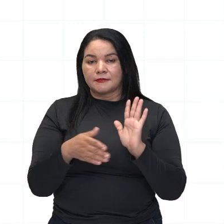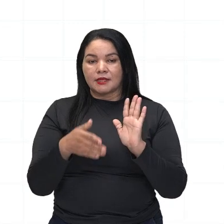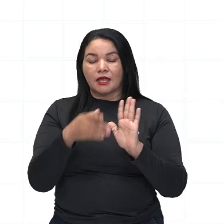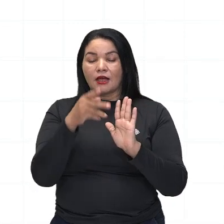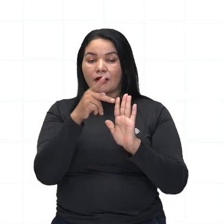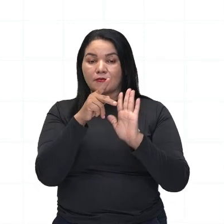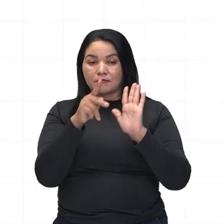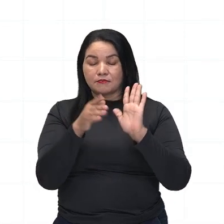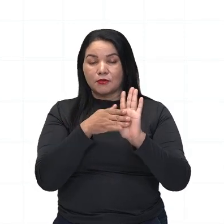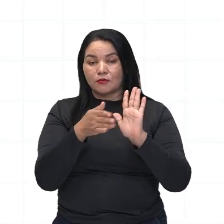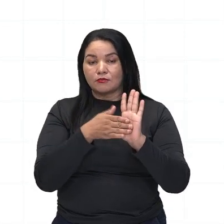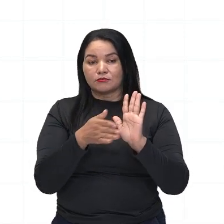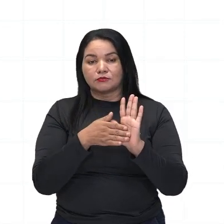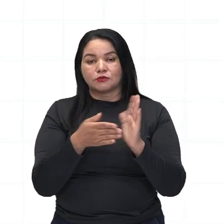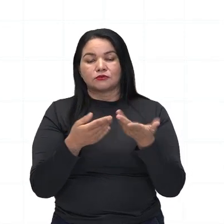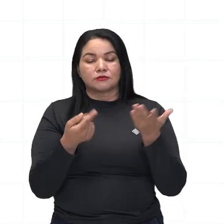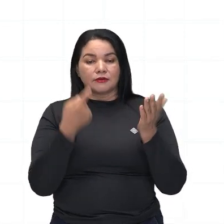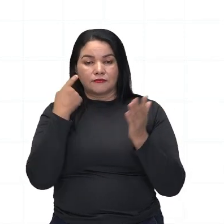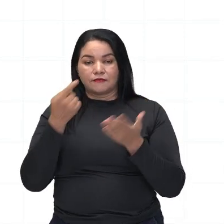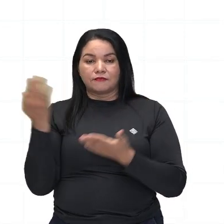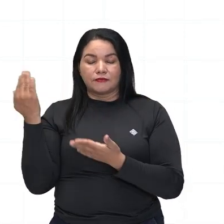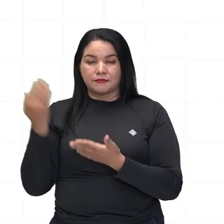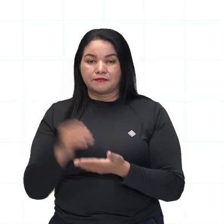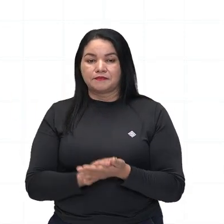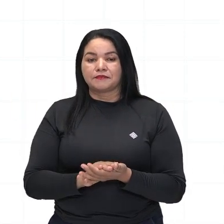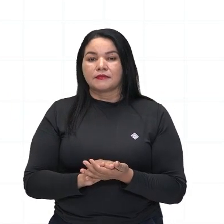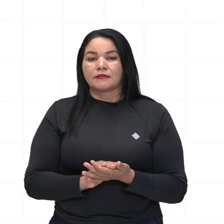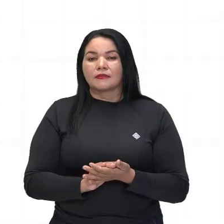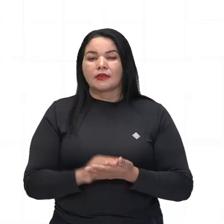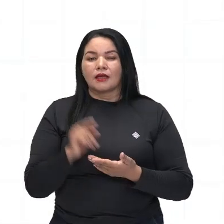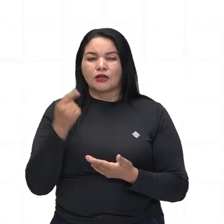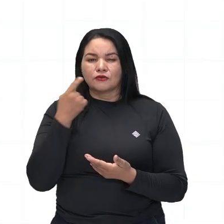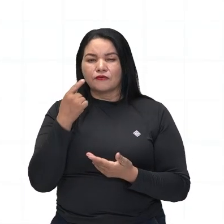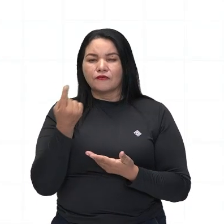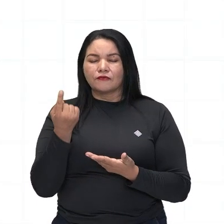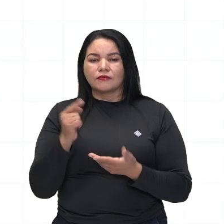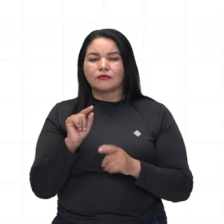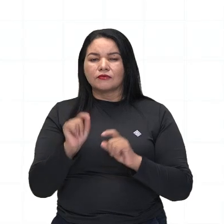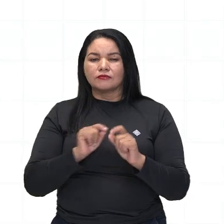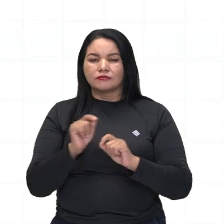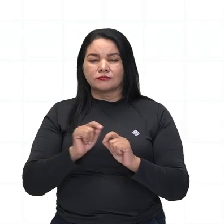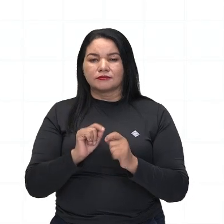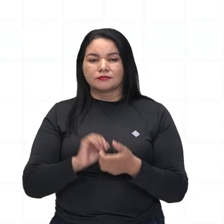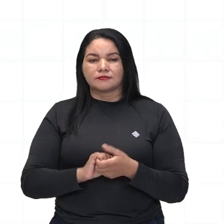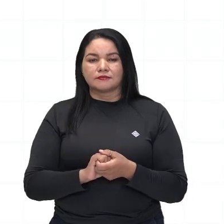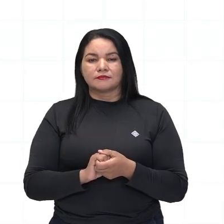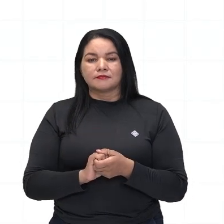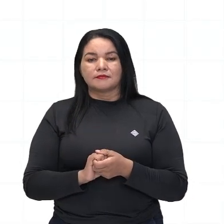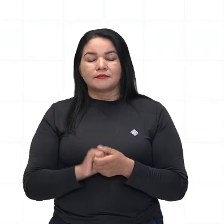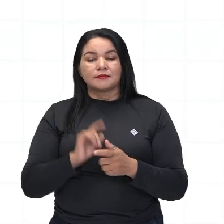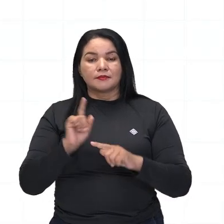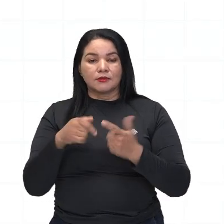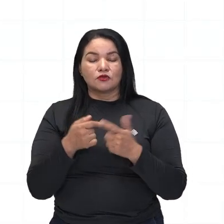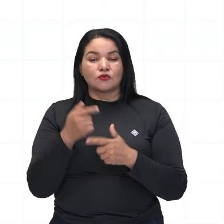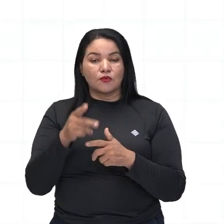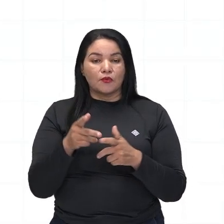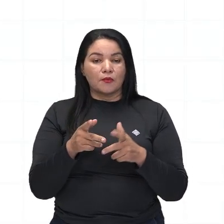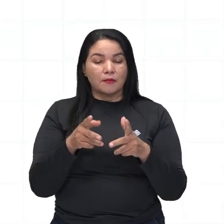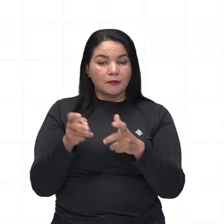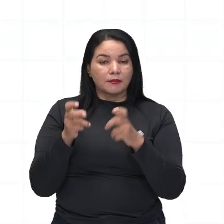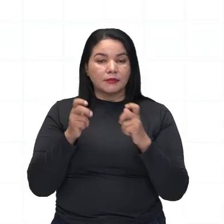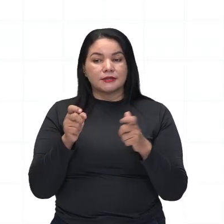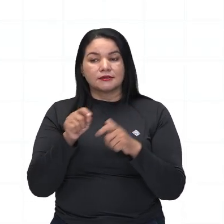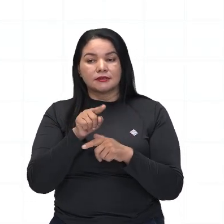tem aqui exatamente essa imagem de uma proposta de redação para que você possa se familiarizar com